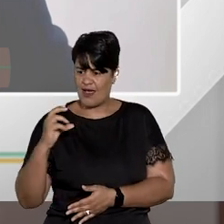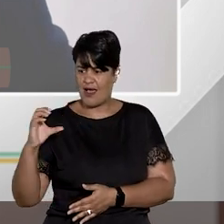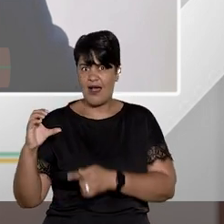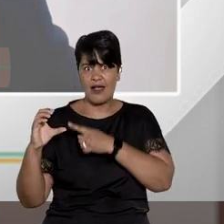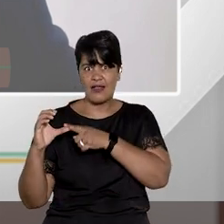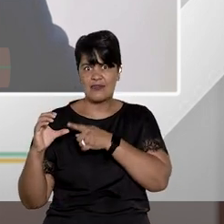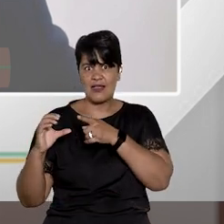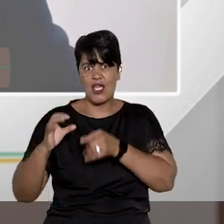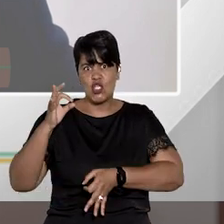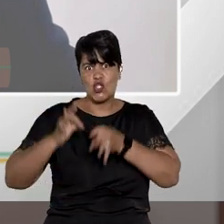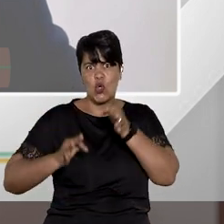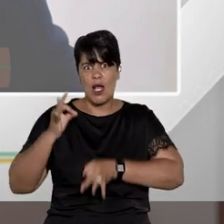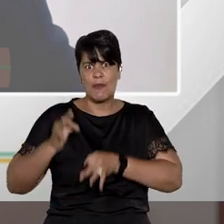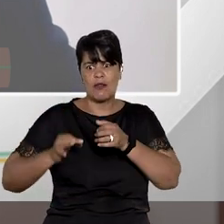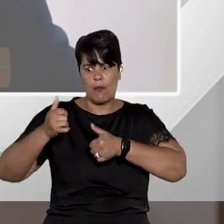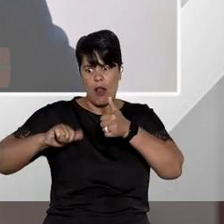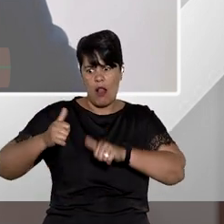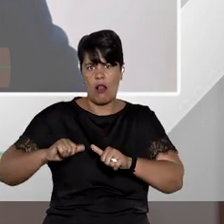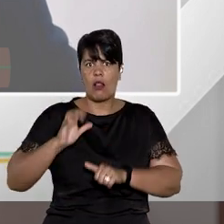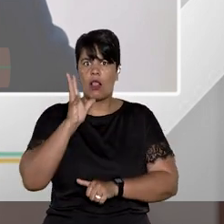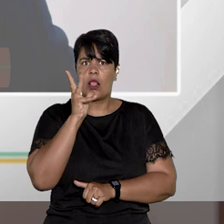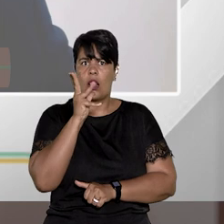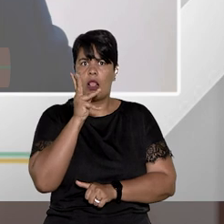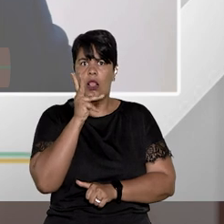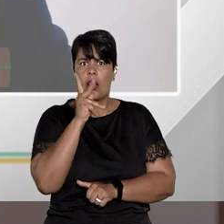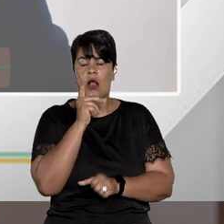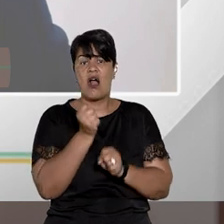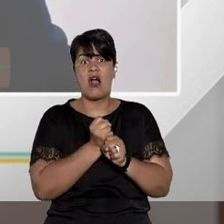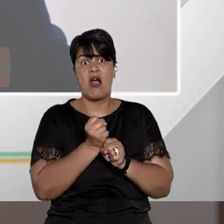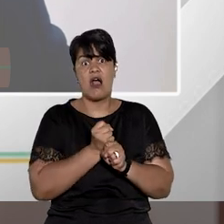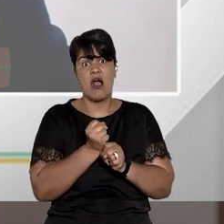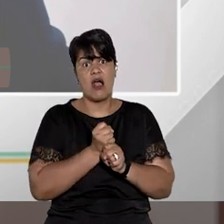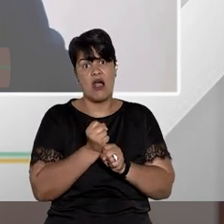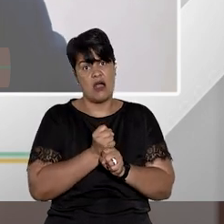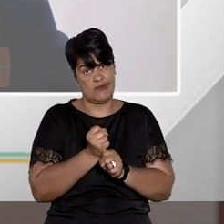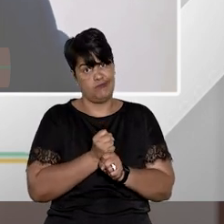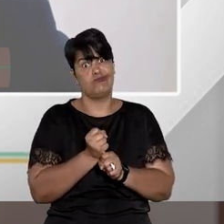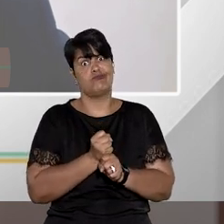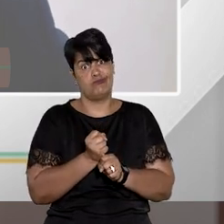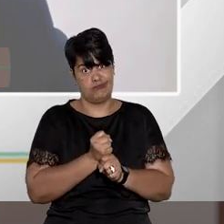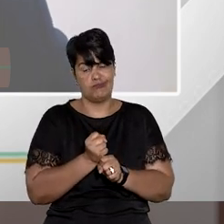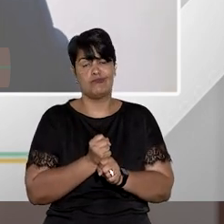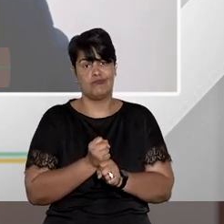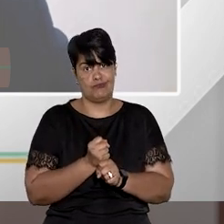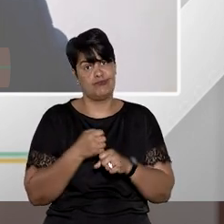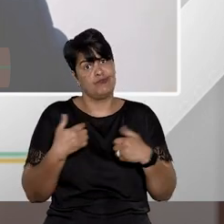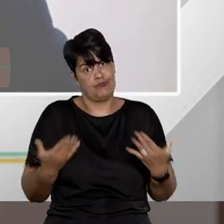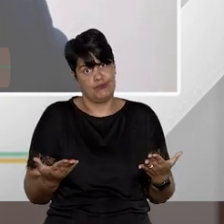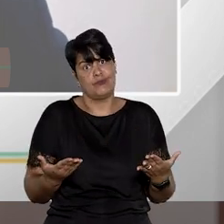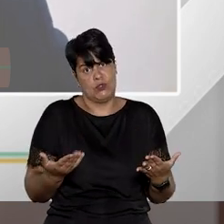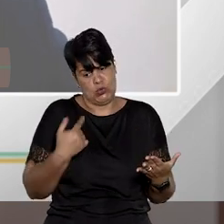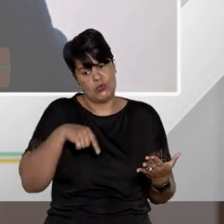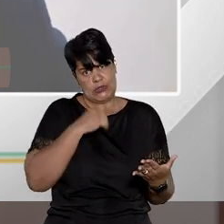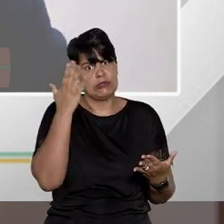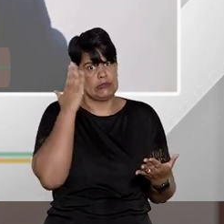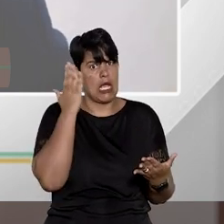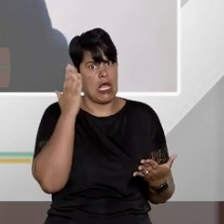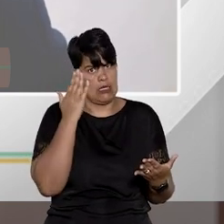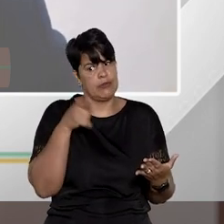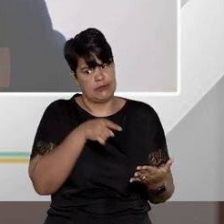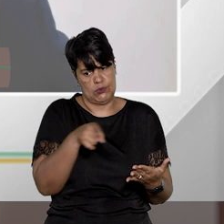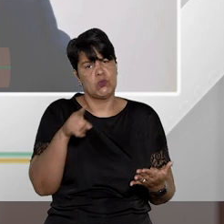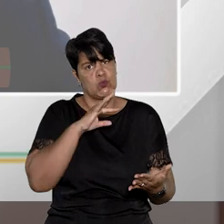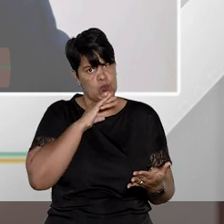julgamento de um habeas corpus demorou alguns anos. E isso acontece, obviamente, não é o desejável. O desejável é que